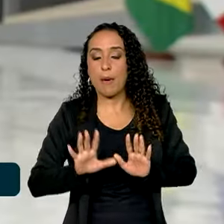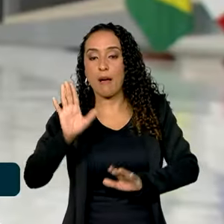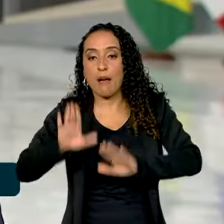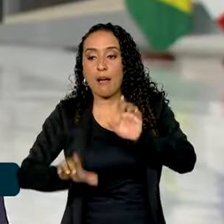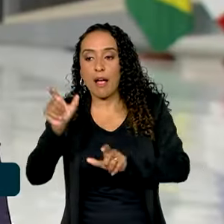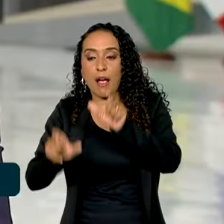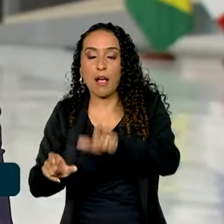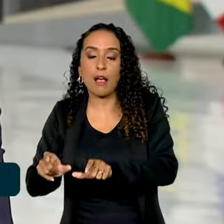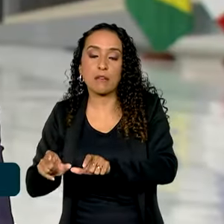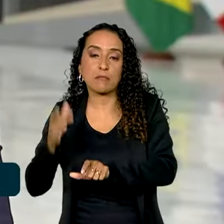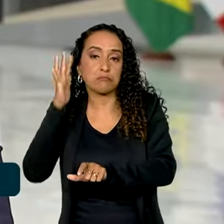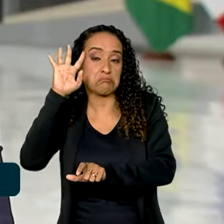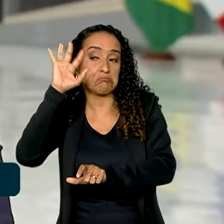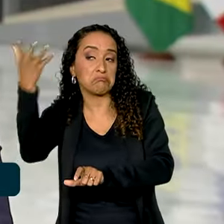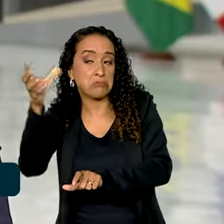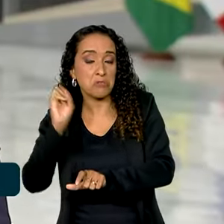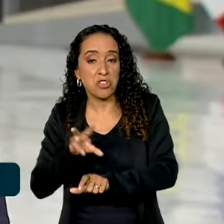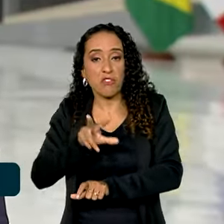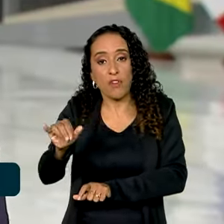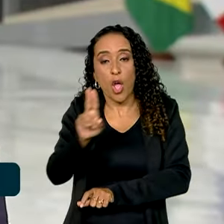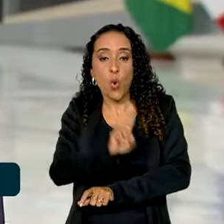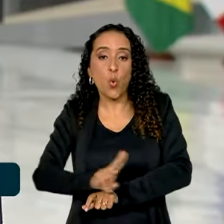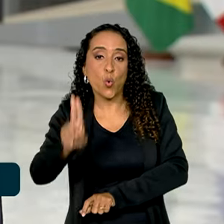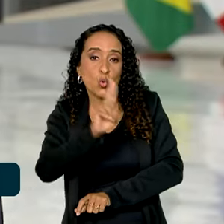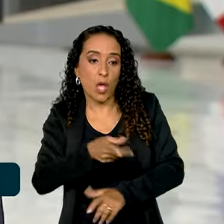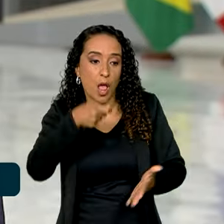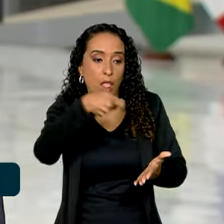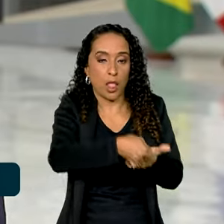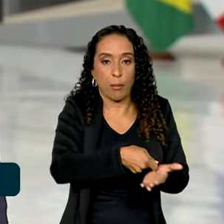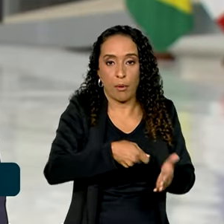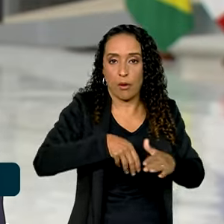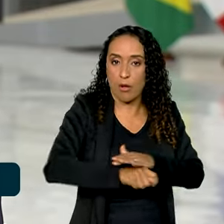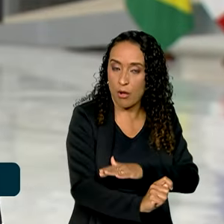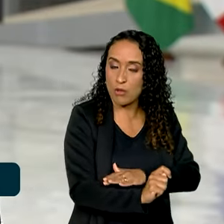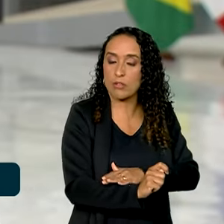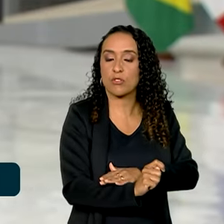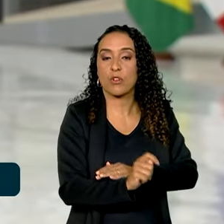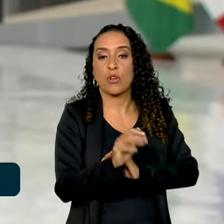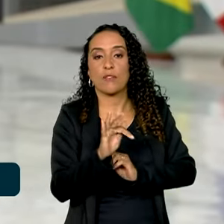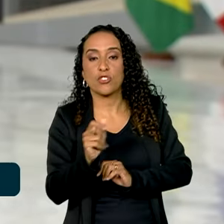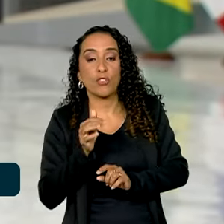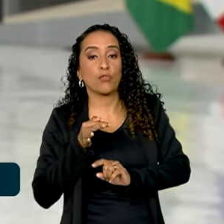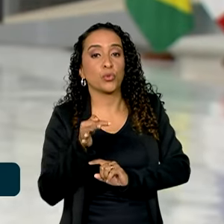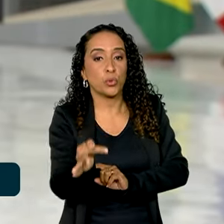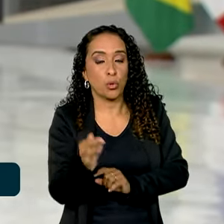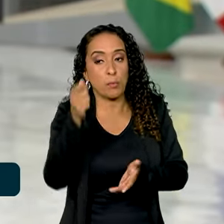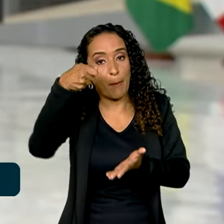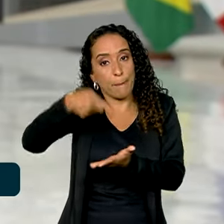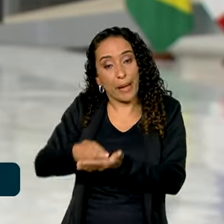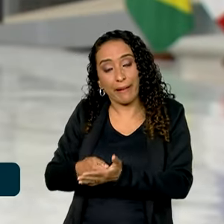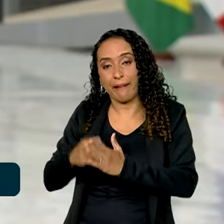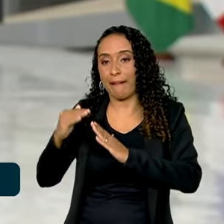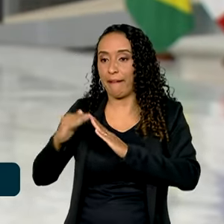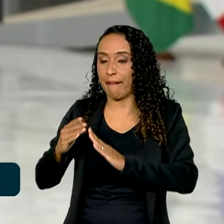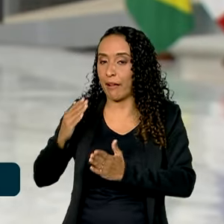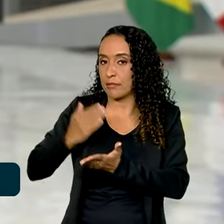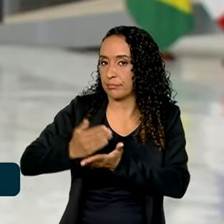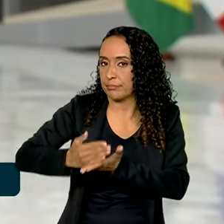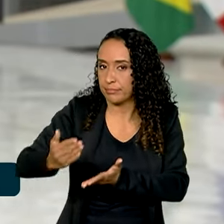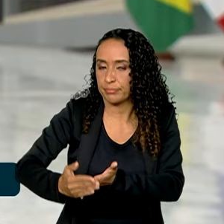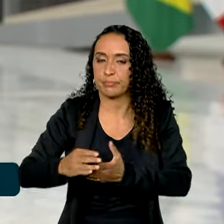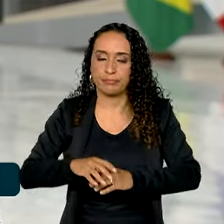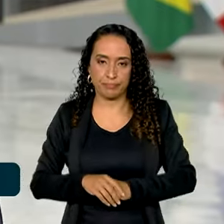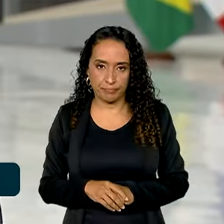utilizar ou não os depósitos futuros da conta vinculada do FGTS para o pagamento das prestações, os financiamentos